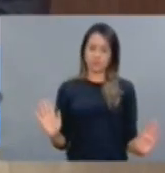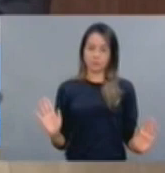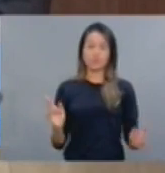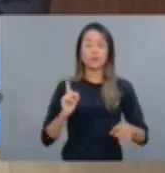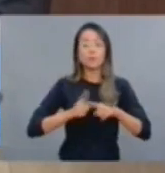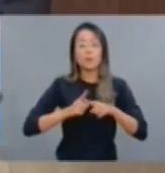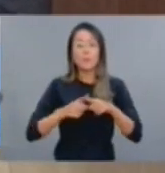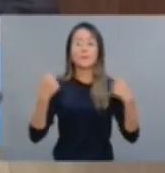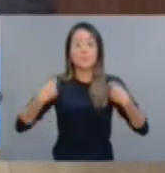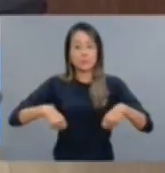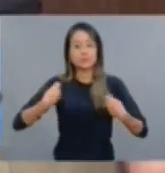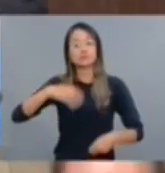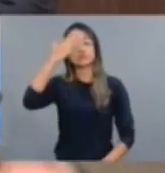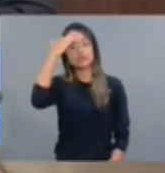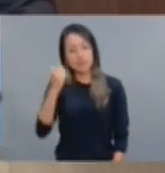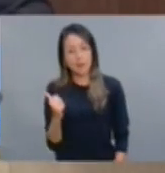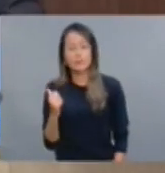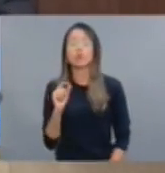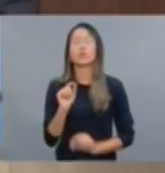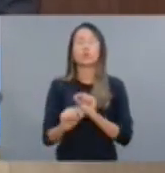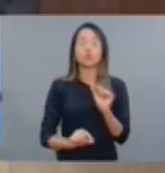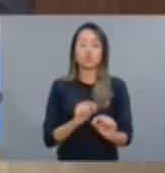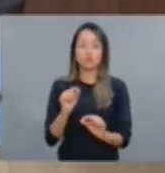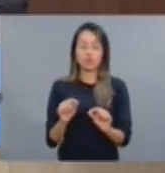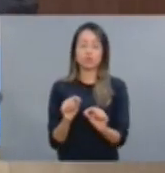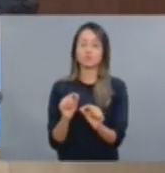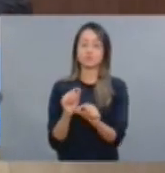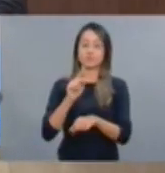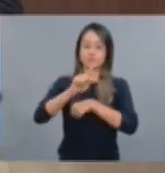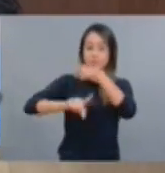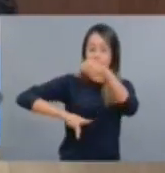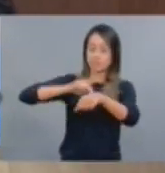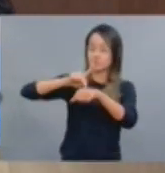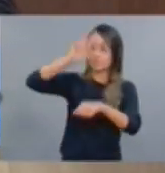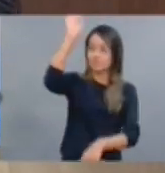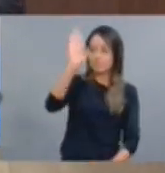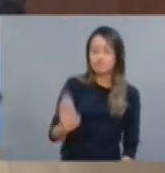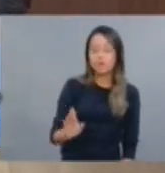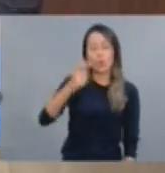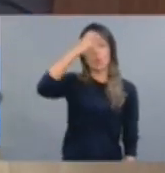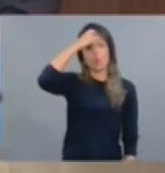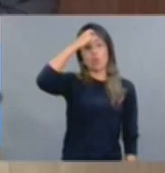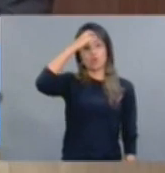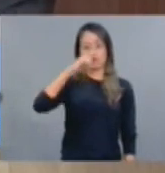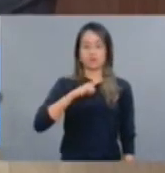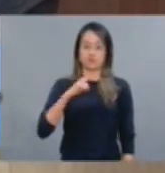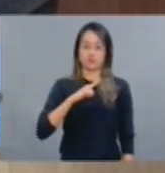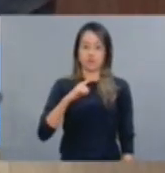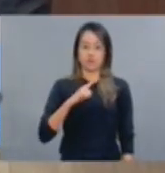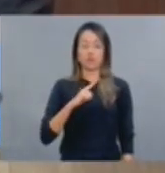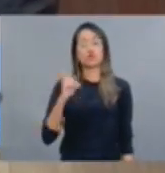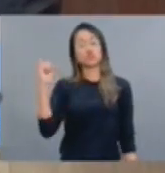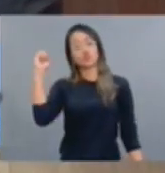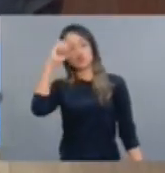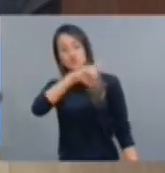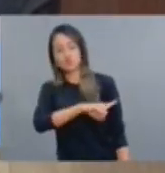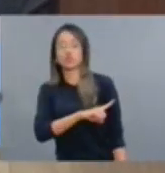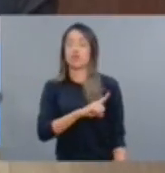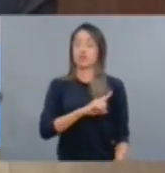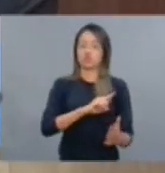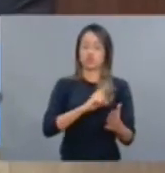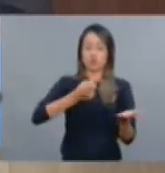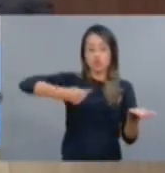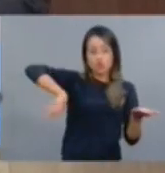precisam saber que a nação brasileira é madura, que mesmo com as dificuldades que nós